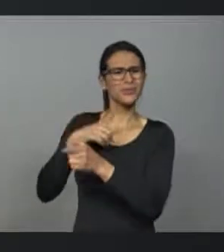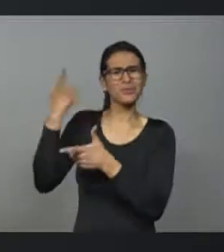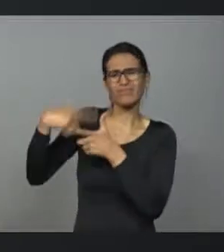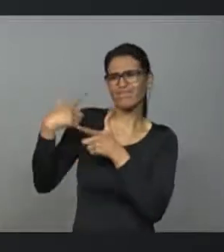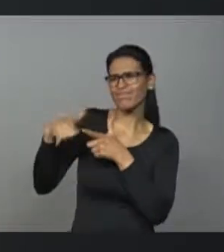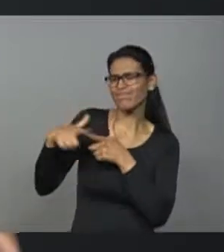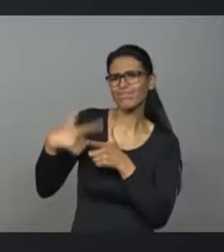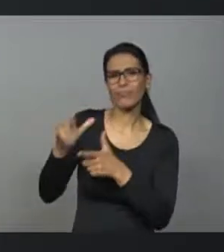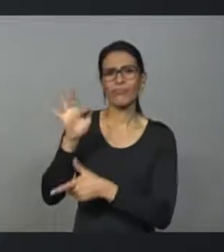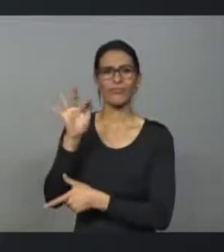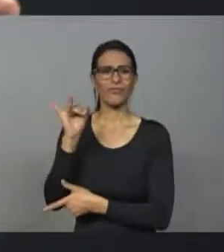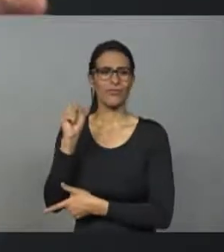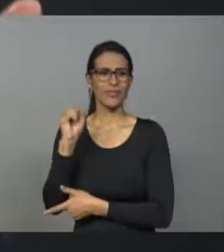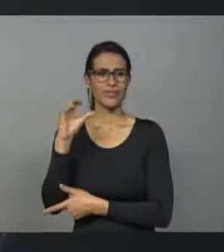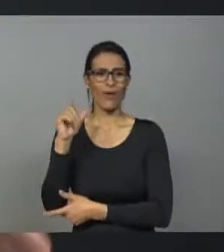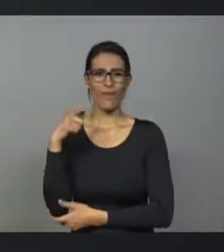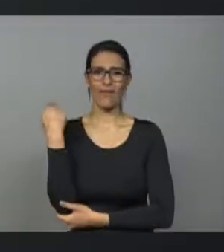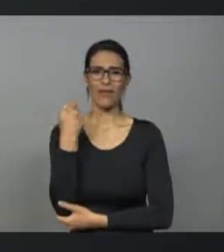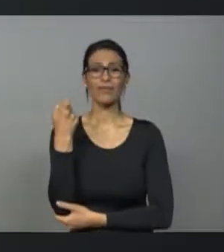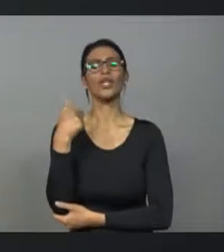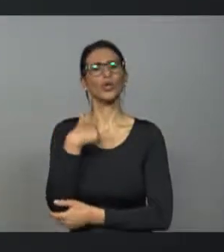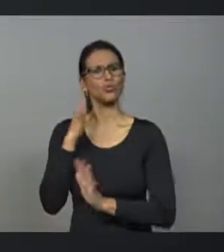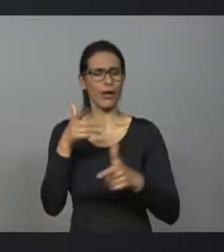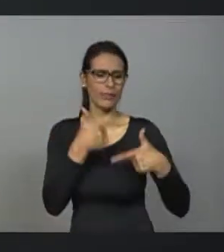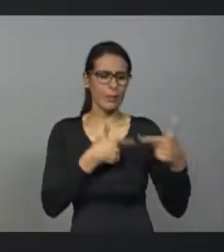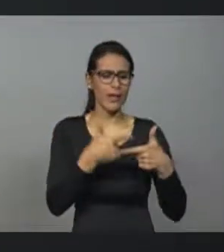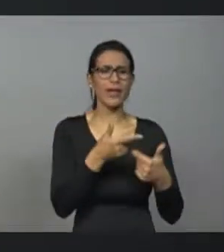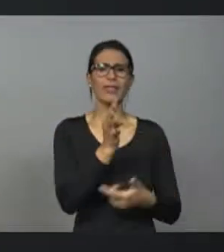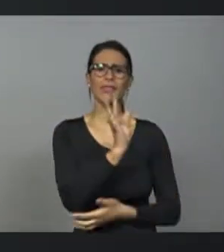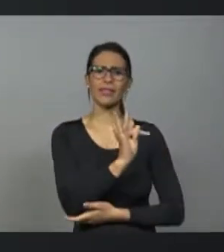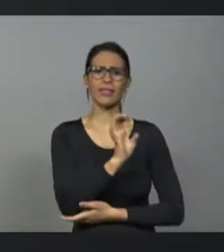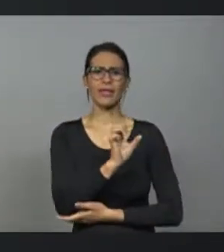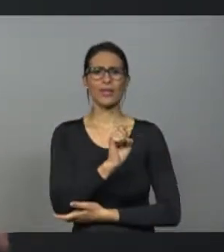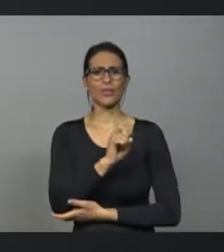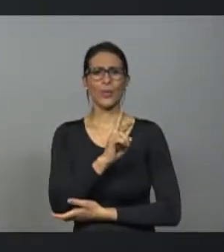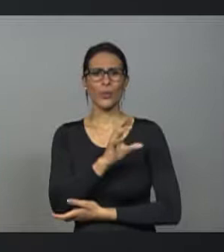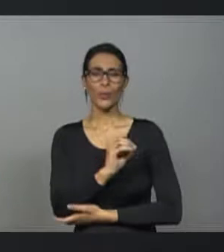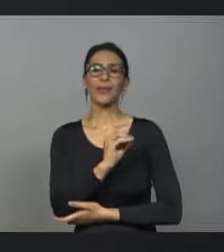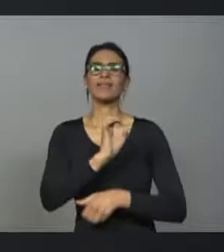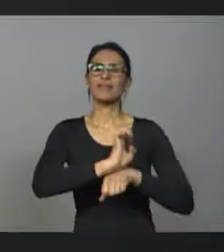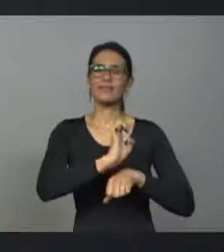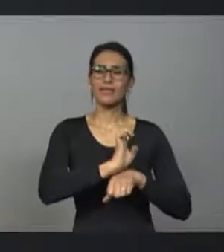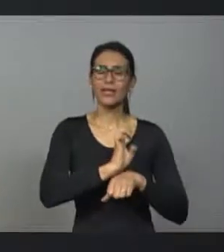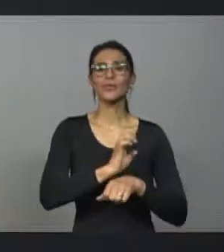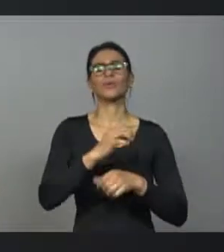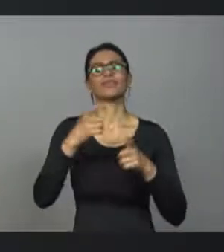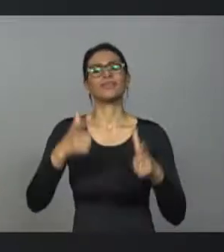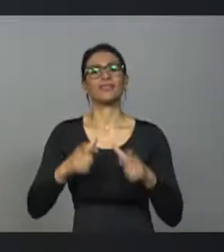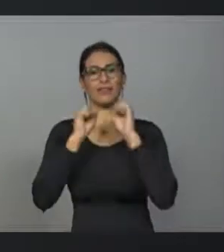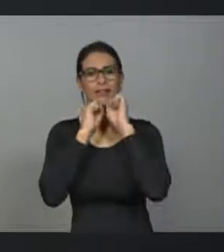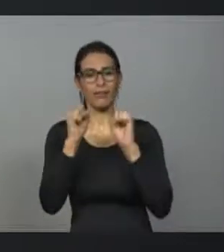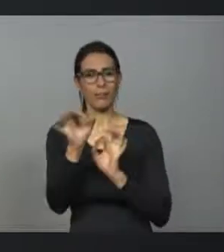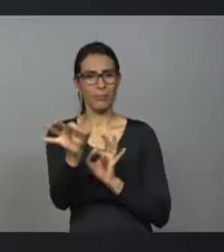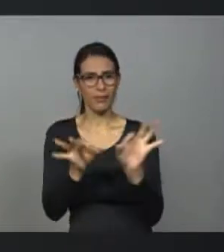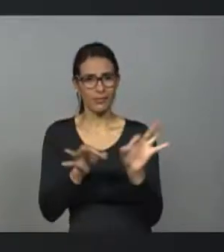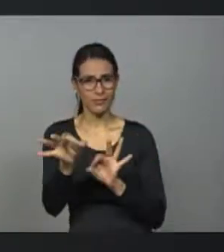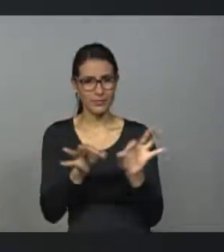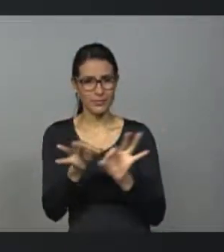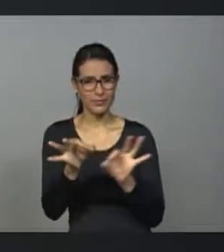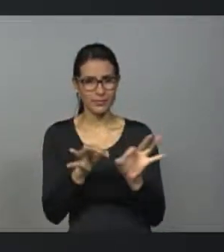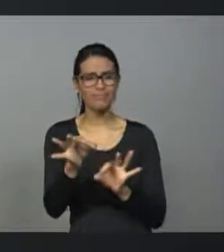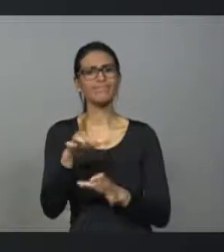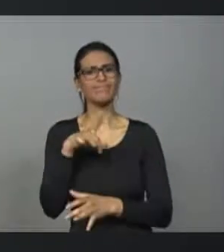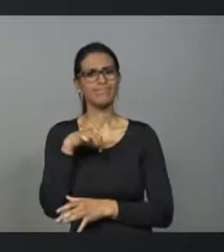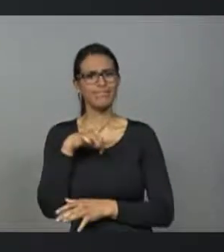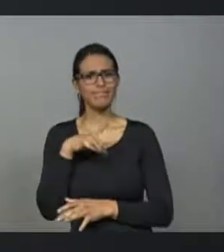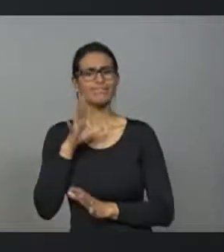essa. Eu passei pelo Tesouro do Estado, pela Secretaria do Planejamento, nos três anos em que estive à frente desses dois órgãos da gestão